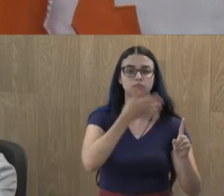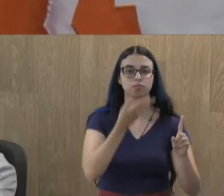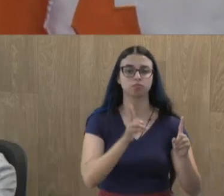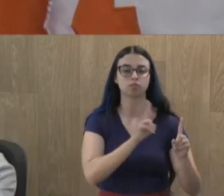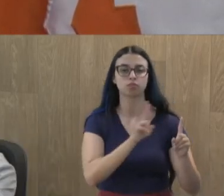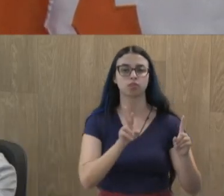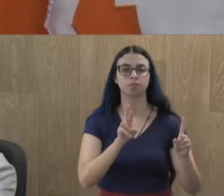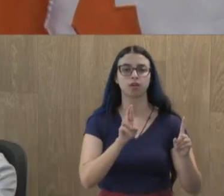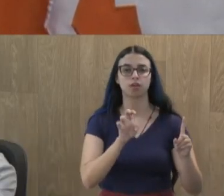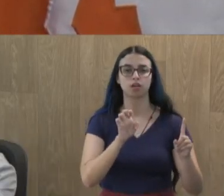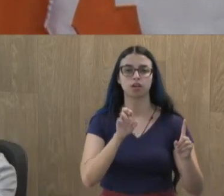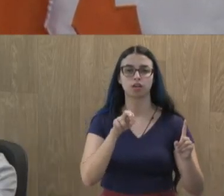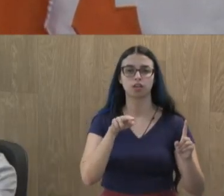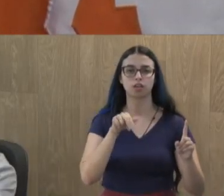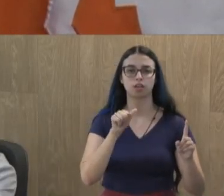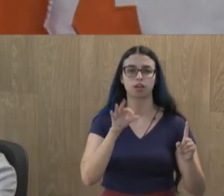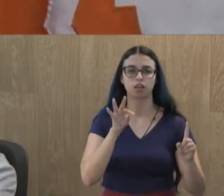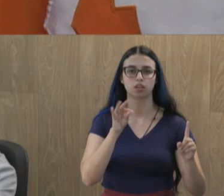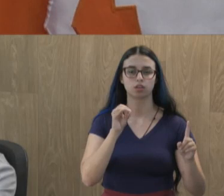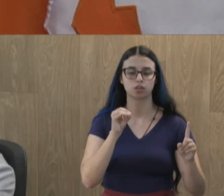Renato Bispo dos Santos.